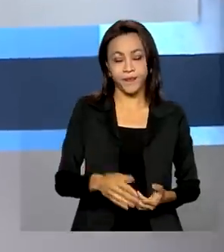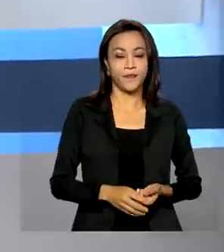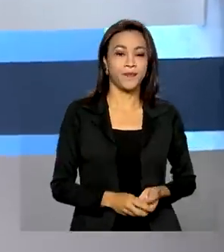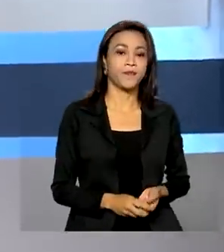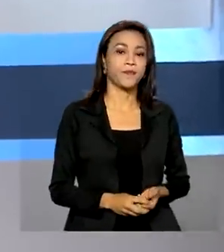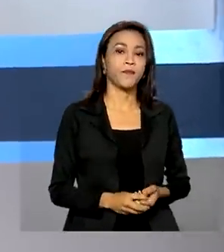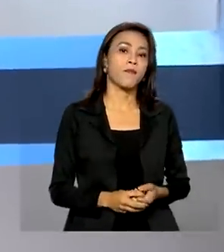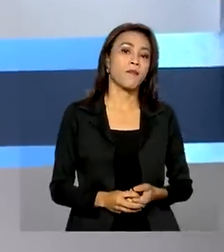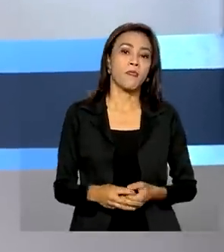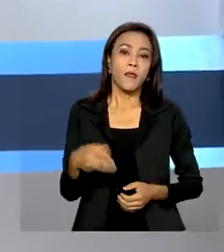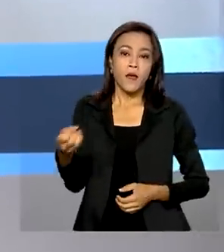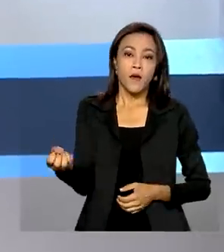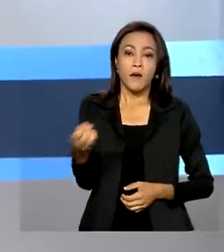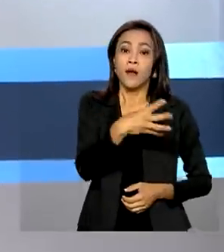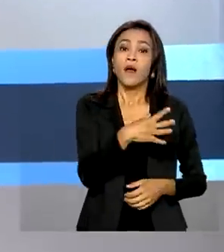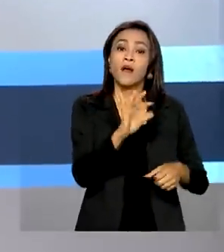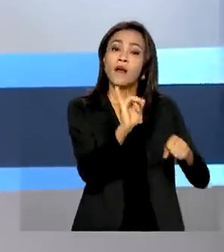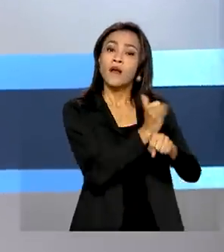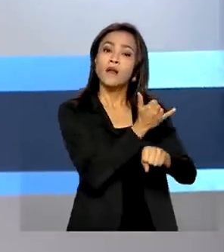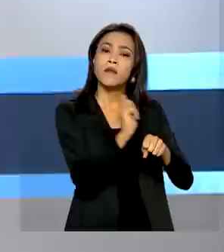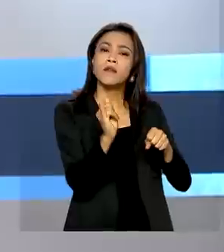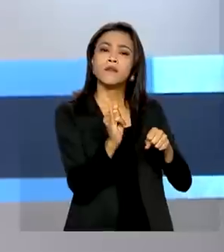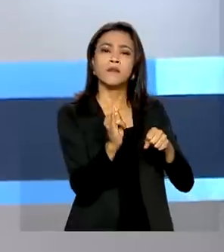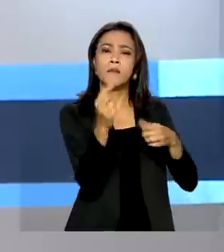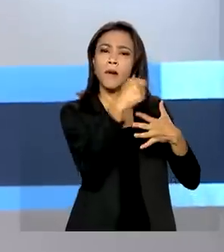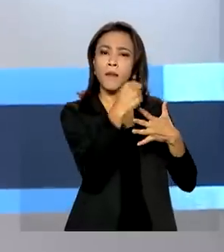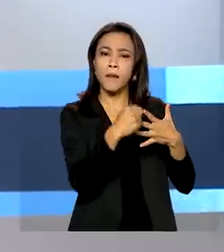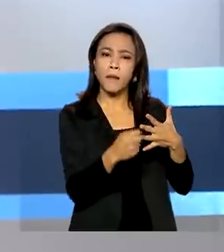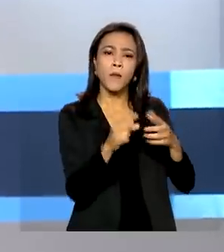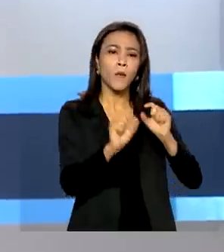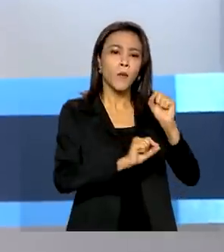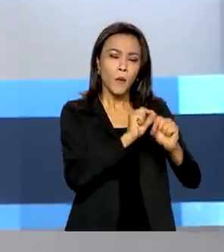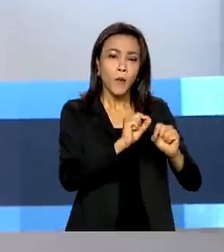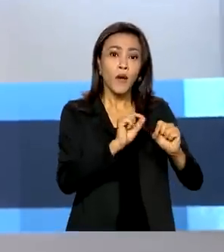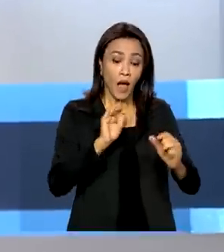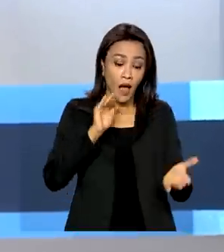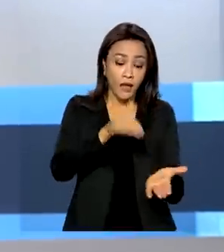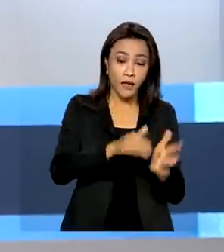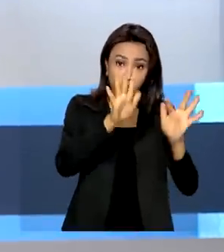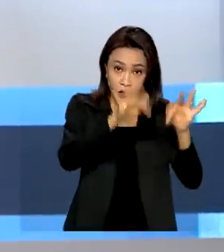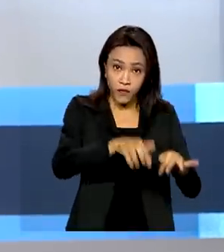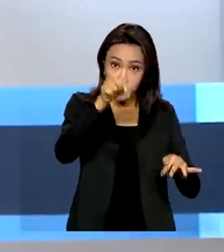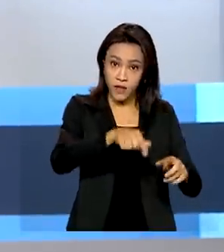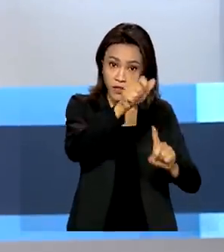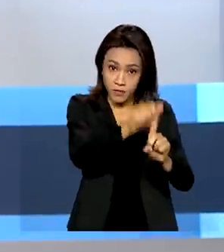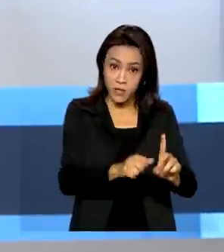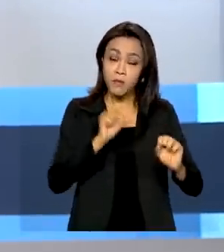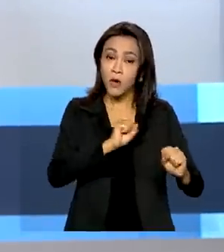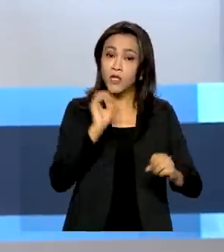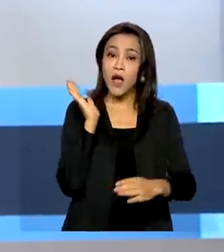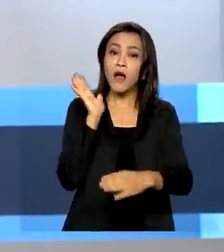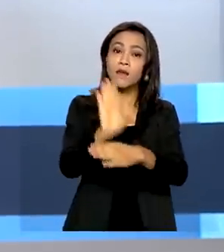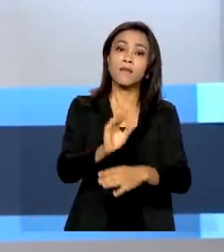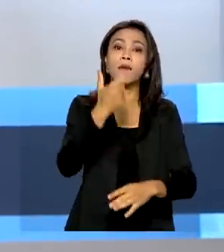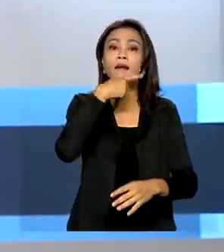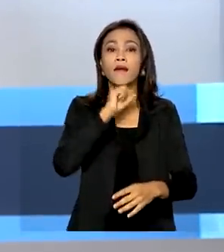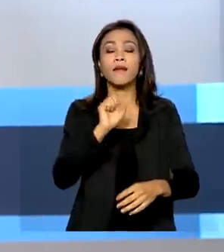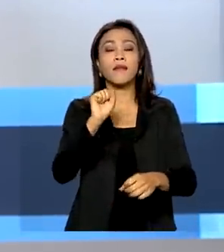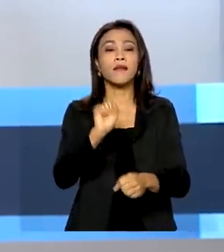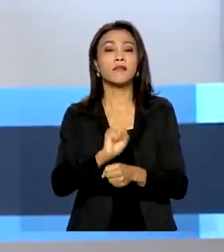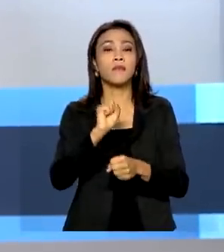Uma nova medida que está em vigor até o fim deste mês pode ajudar quem aguarda uma perícia para atestar